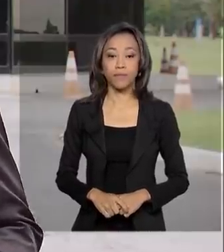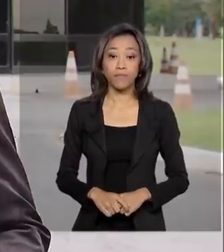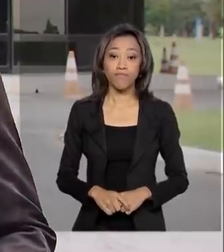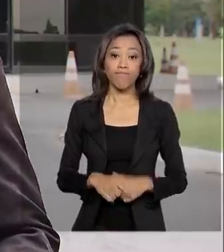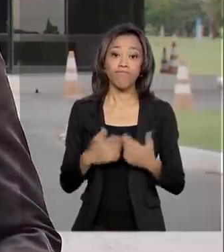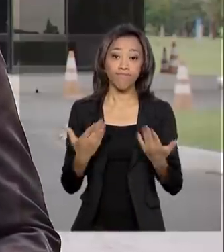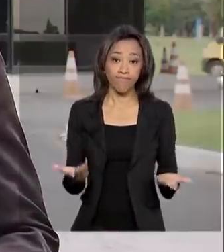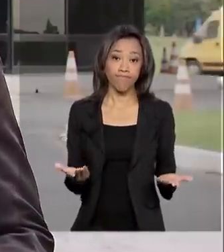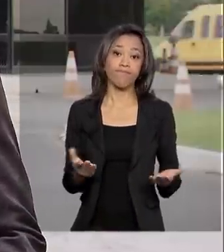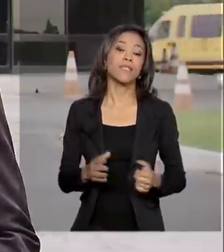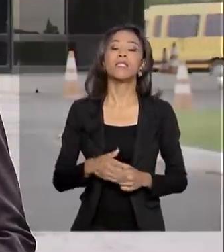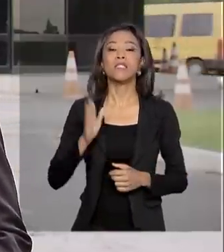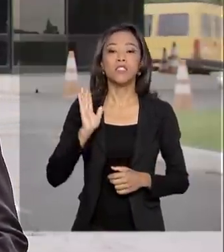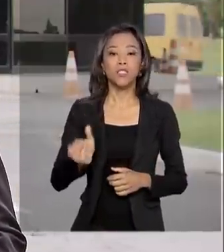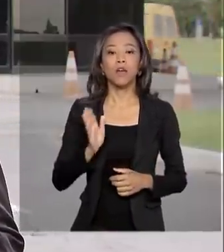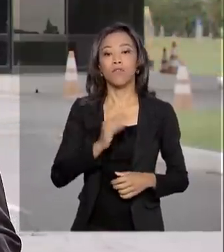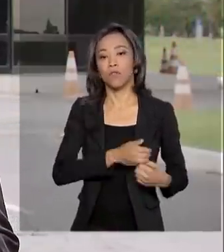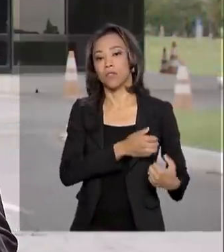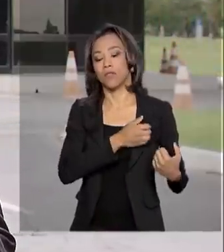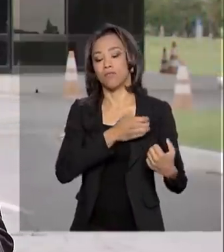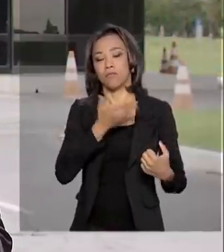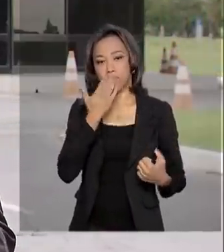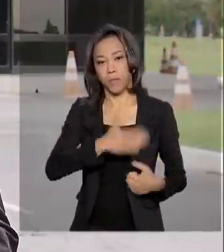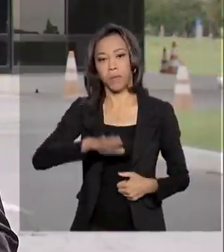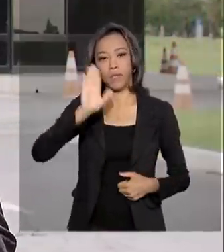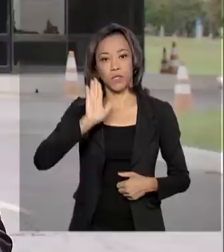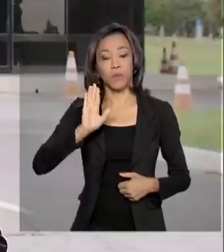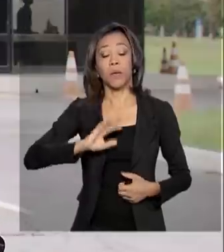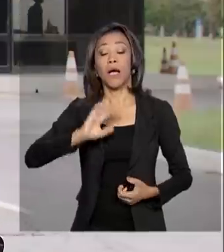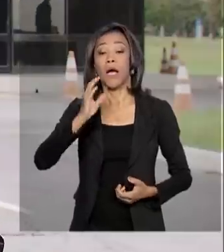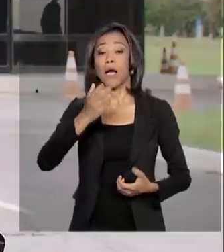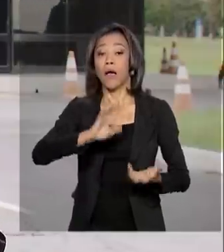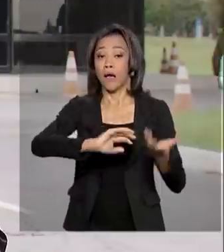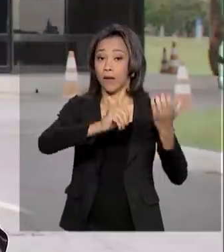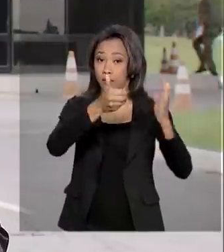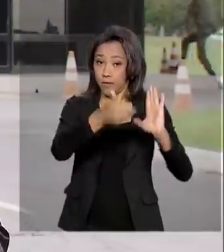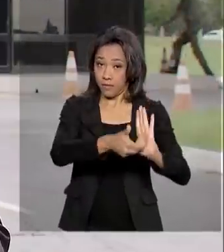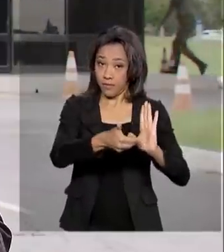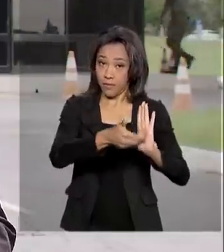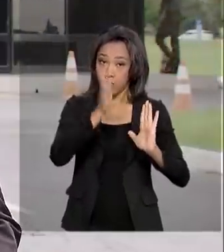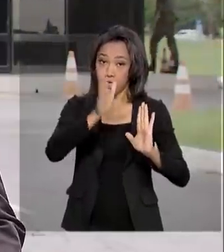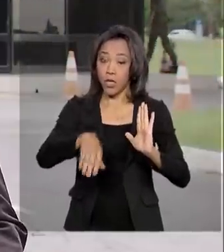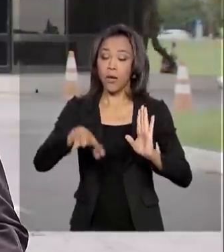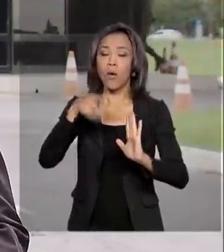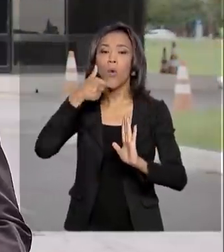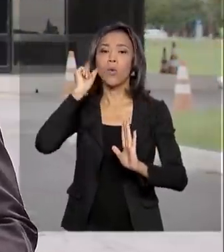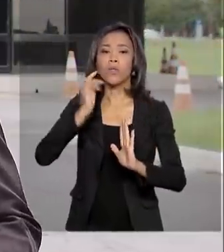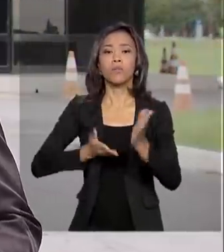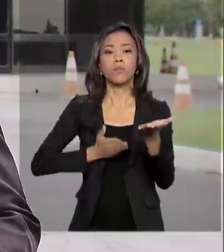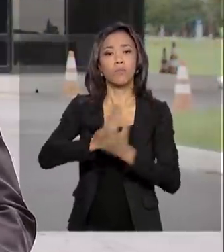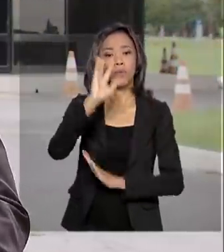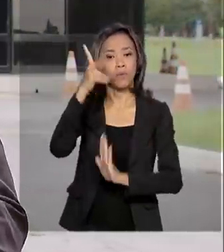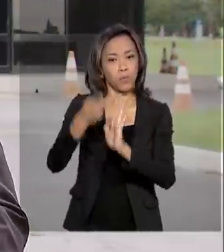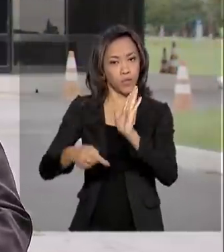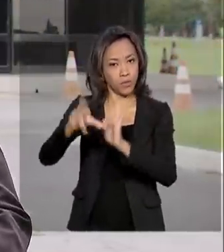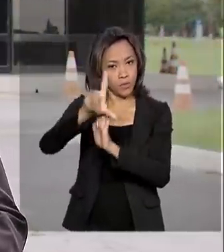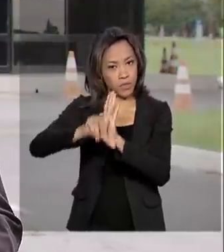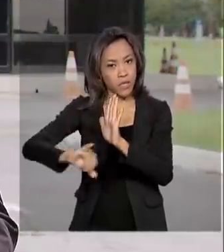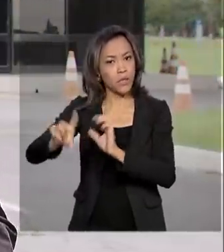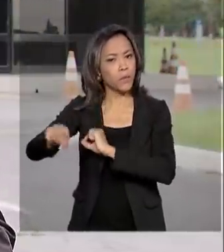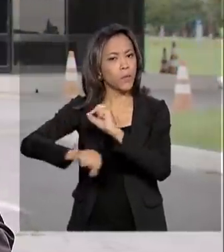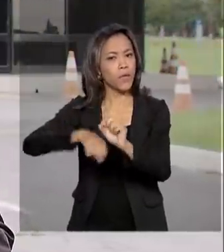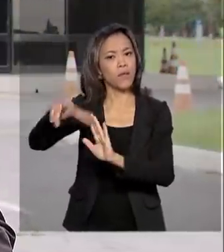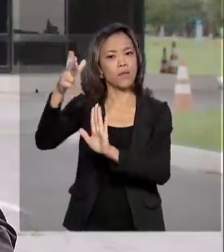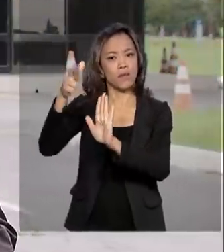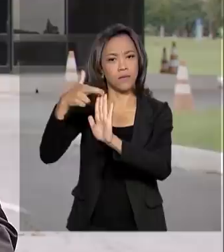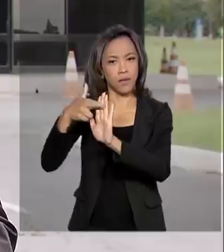E conforme aí prometido, a Câmara dos Deputados aprovou ontem um projeto de lei que regulamenta aí as regras e as medidas aí